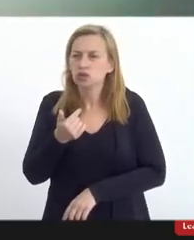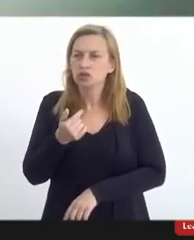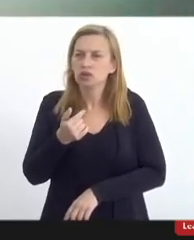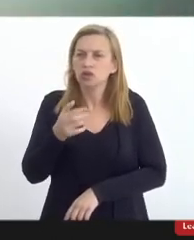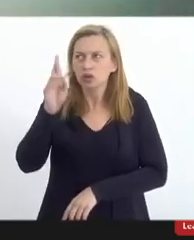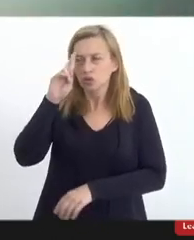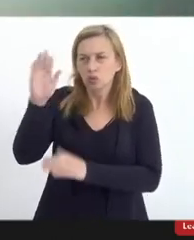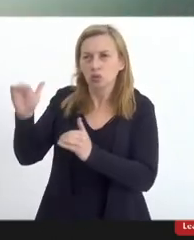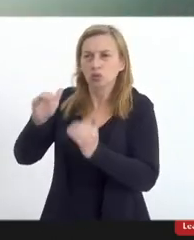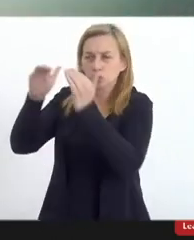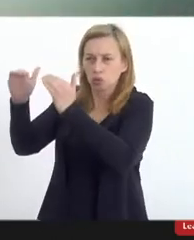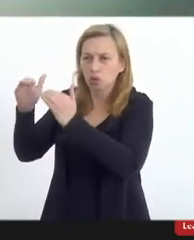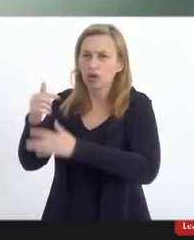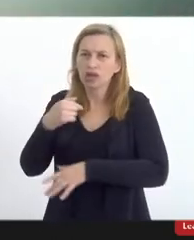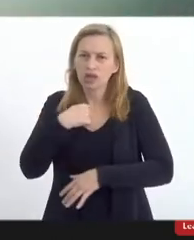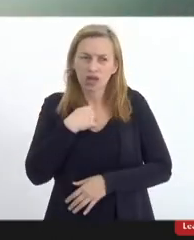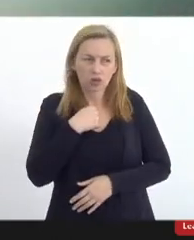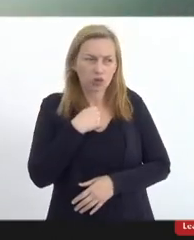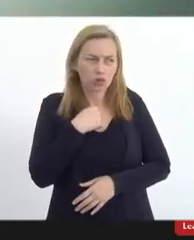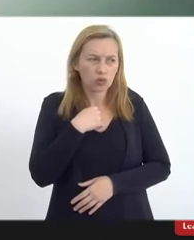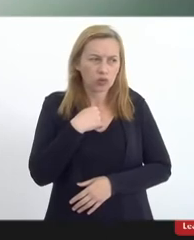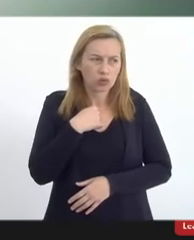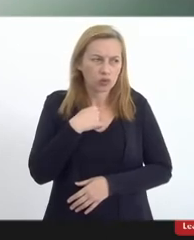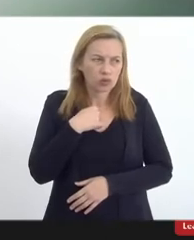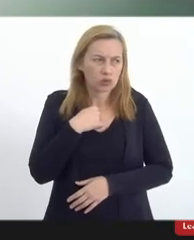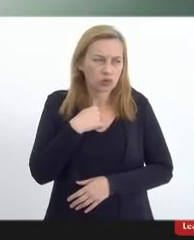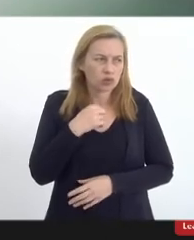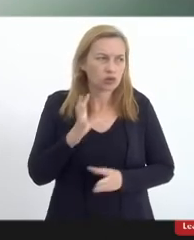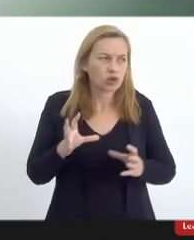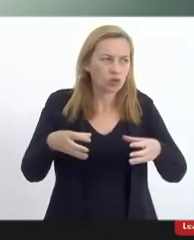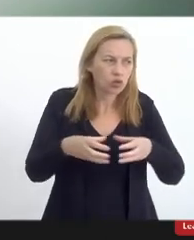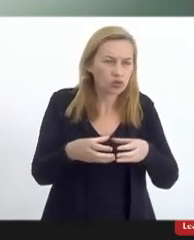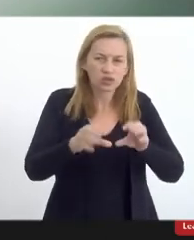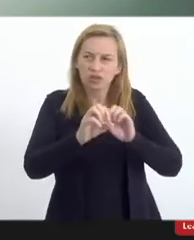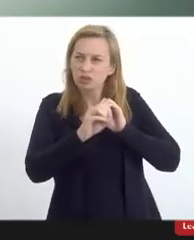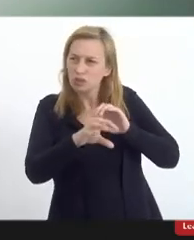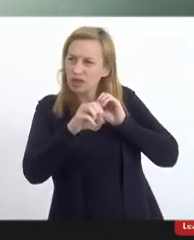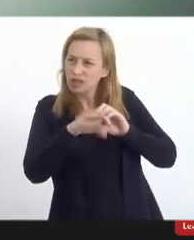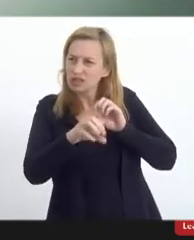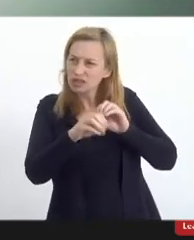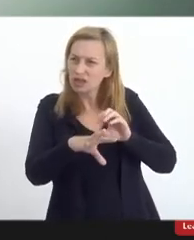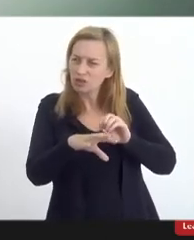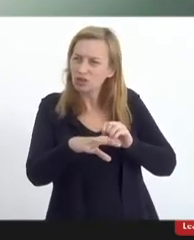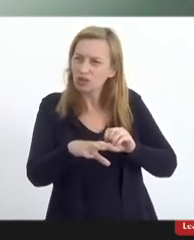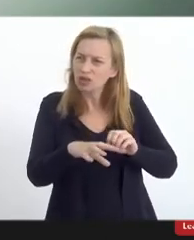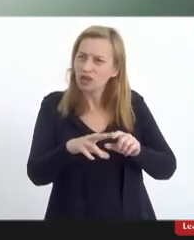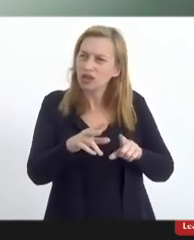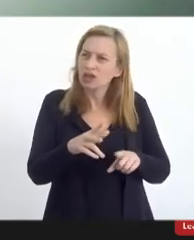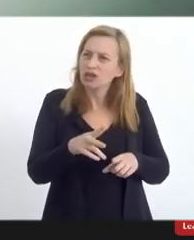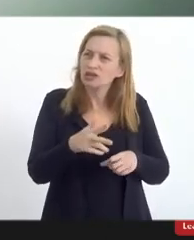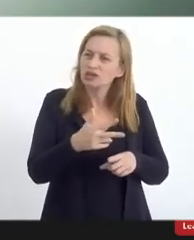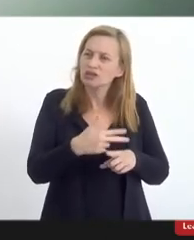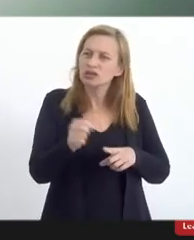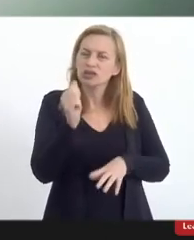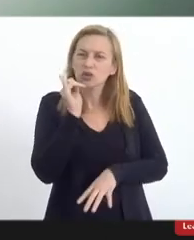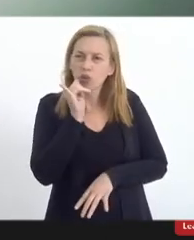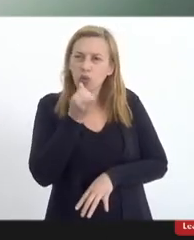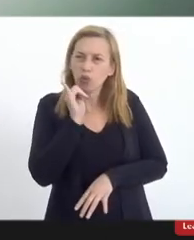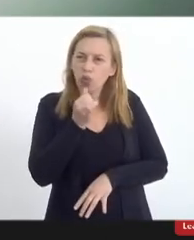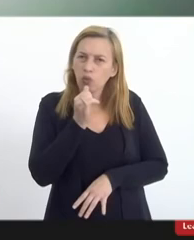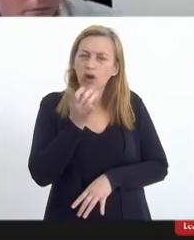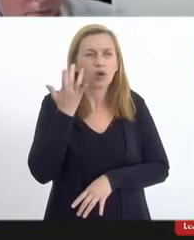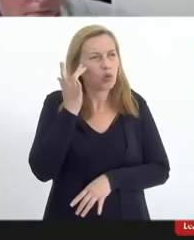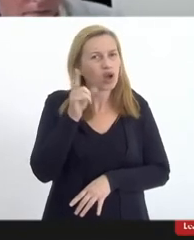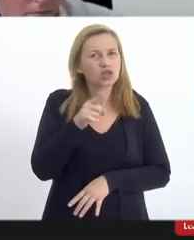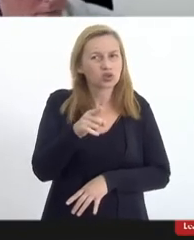excelência e eu temos assento na comissão de educação vencida aí o relatório eu